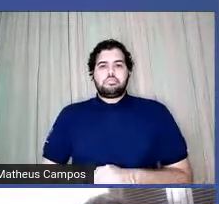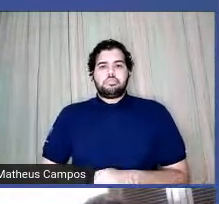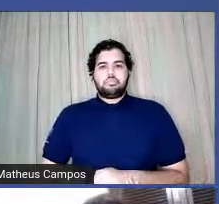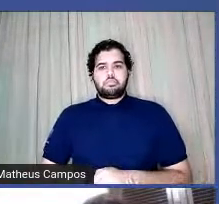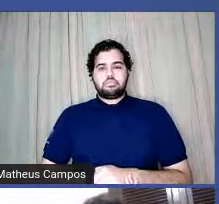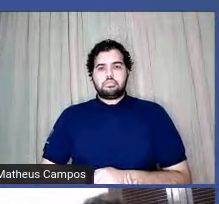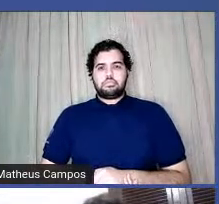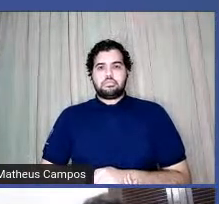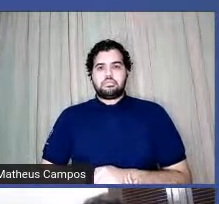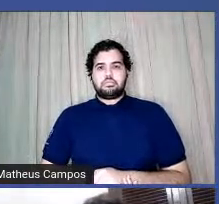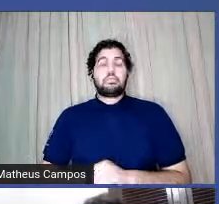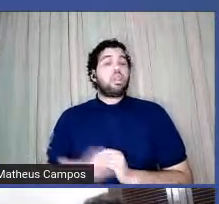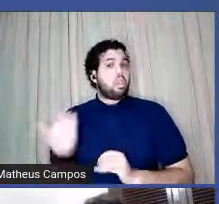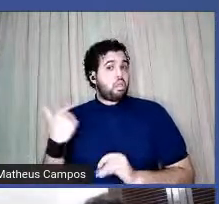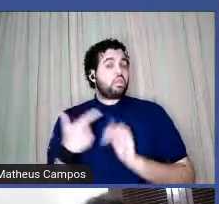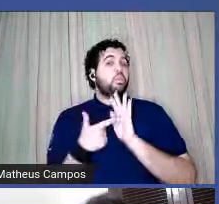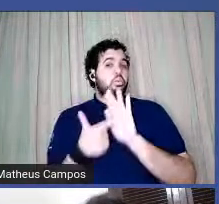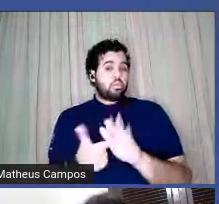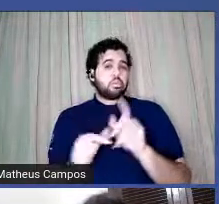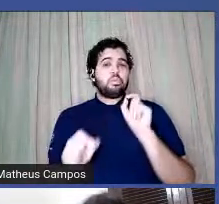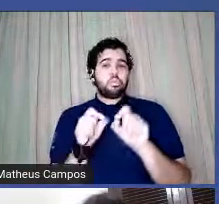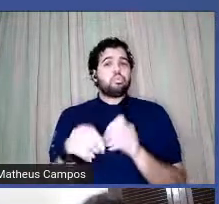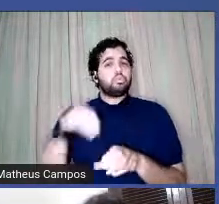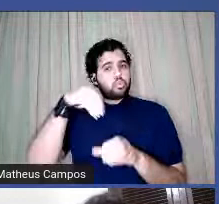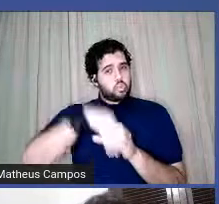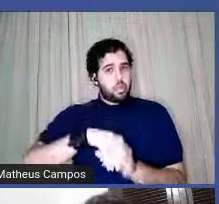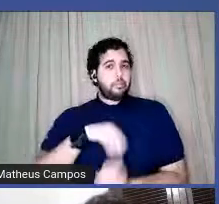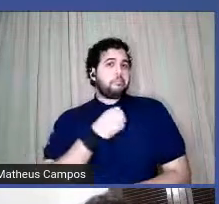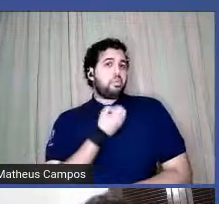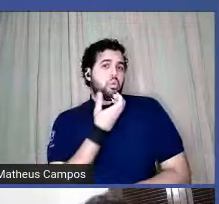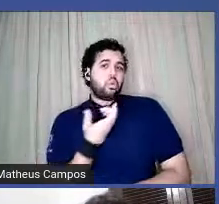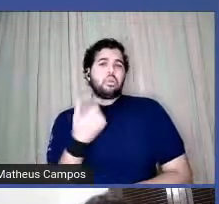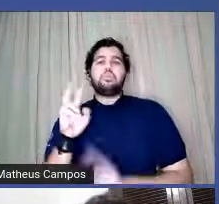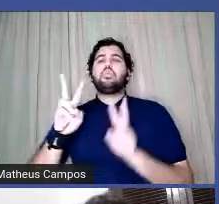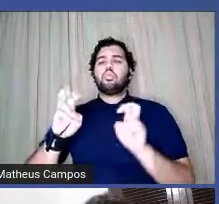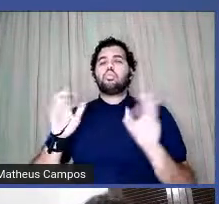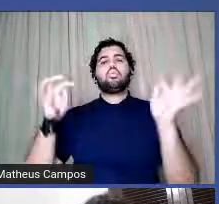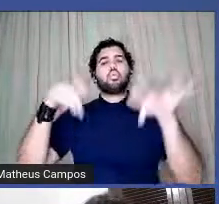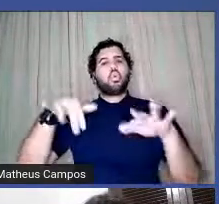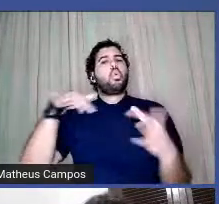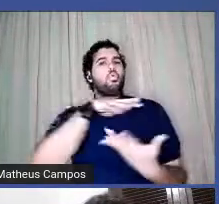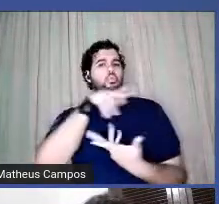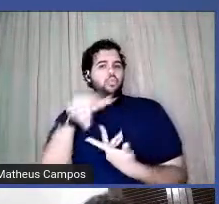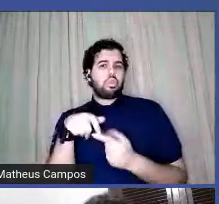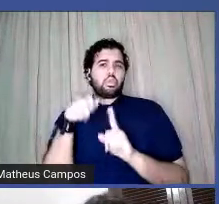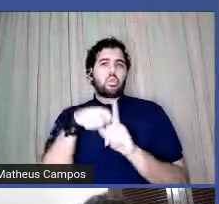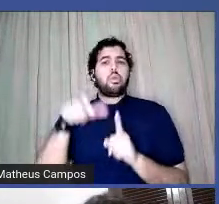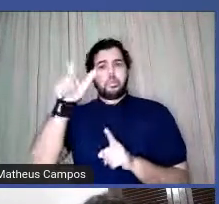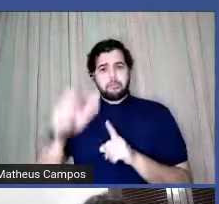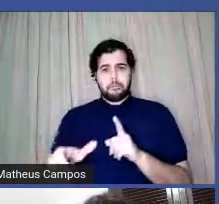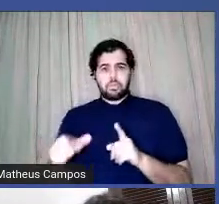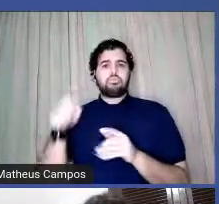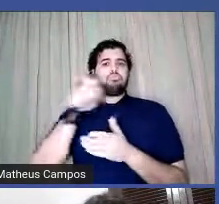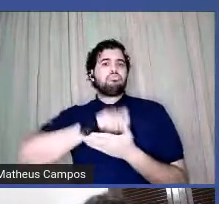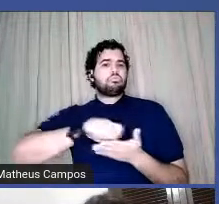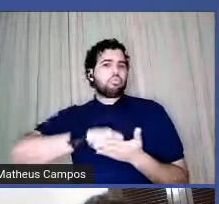foi colocado aqui esse poema que é o fim do mundo ou do mês ele foi escrito tem alguns